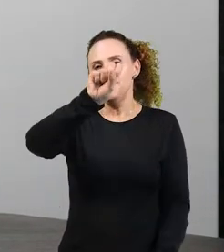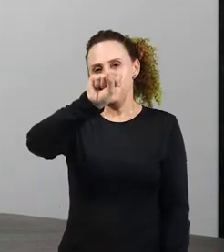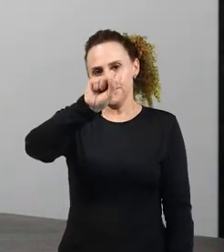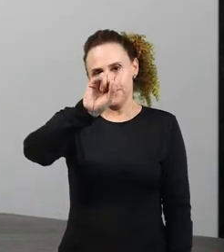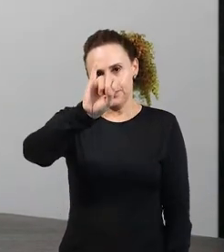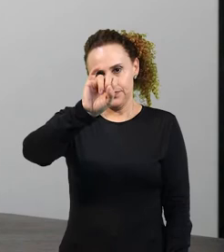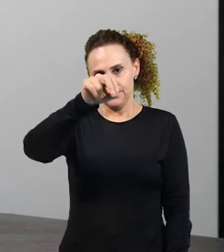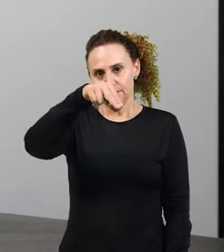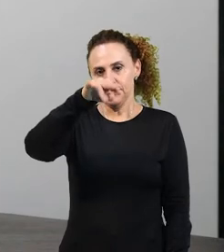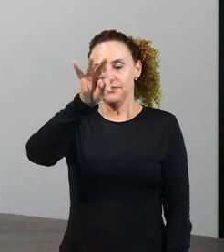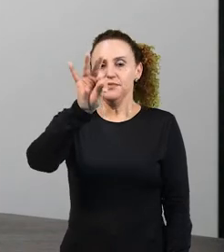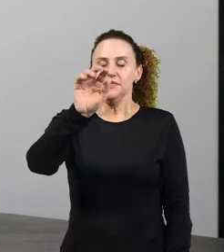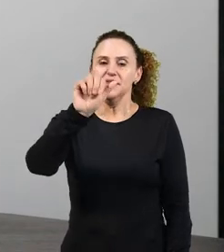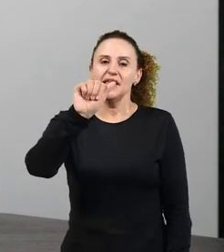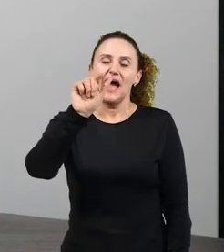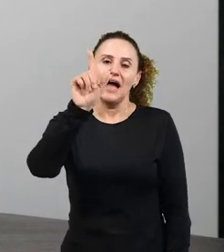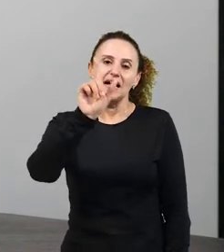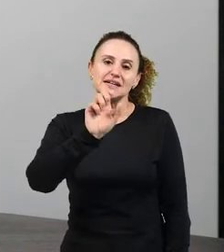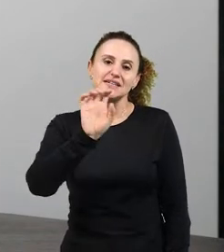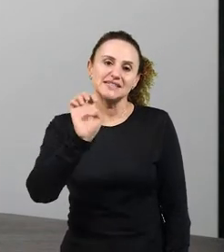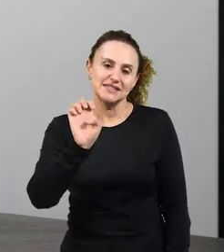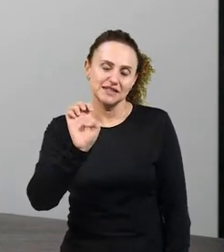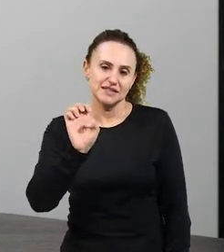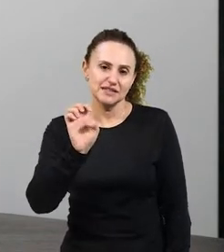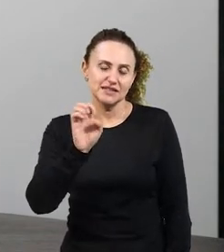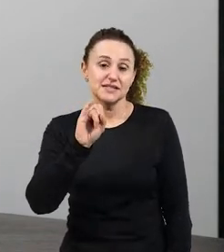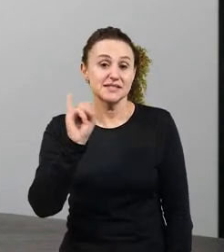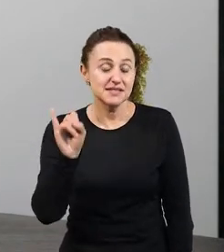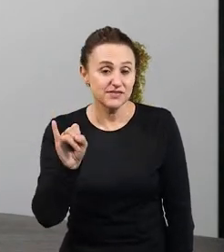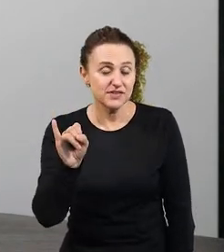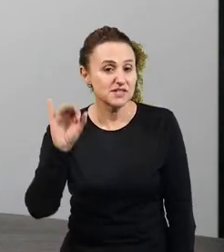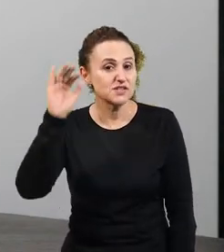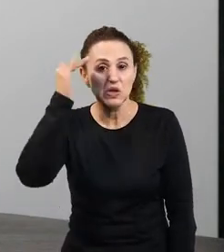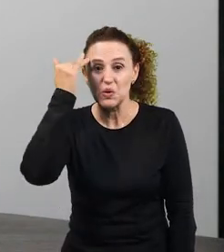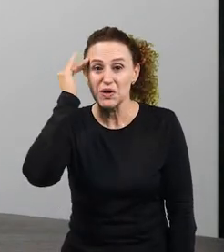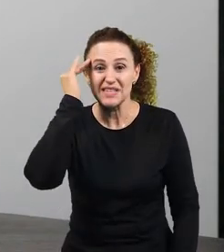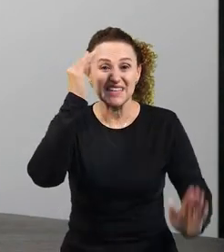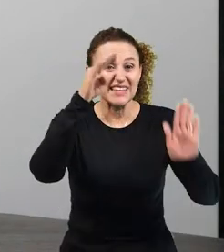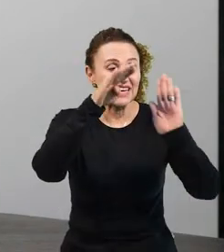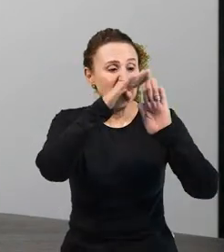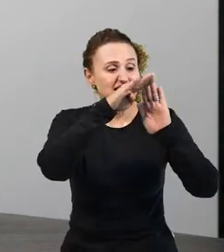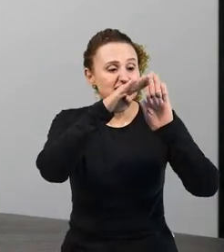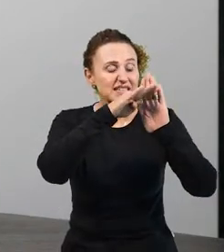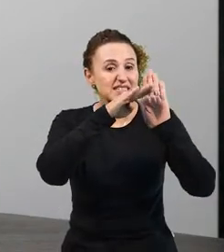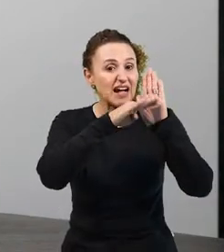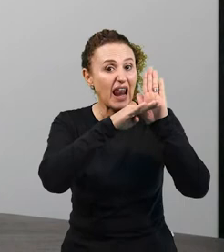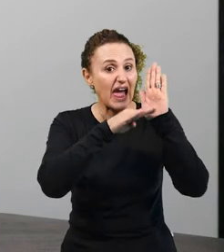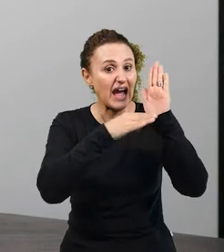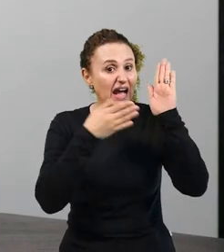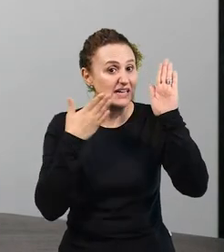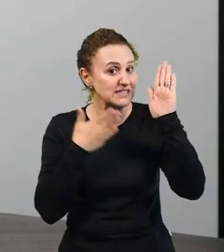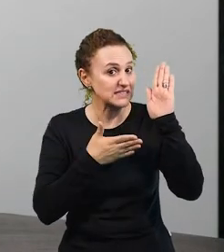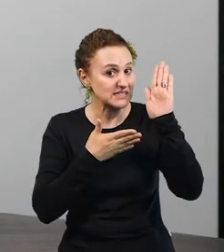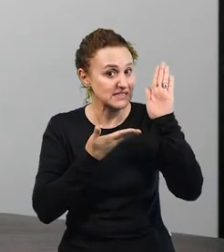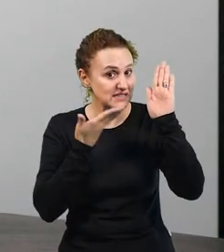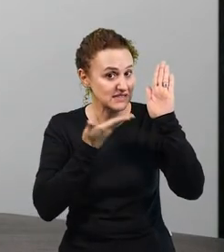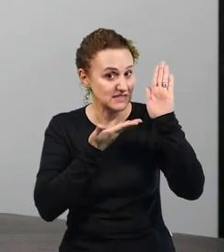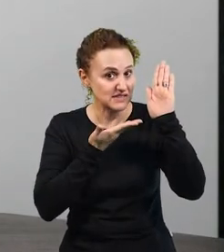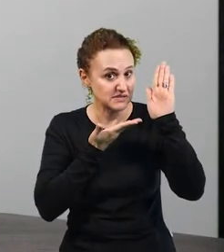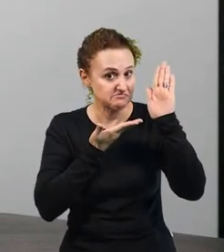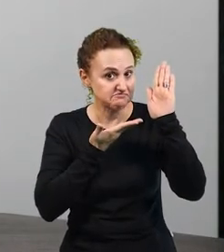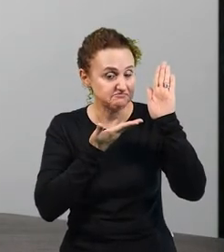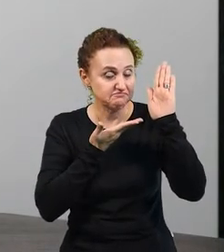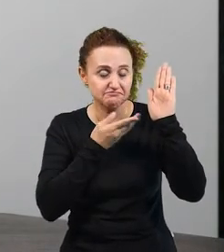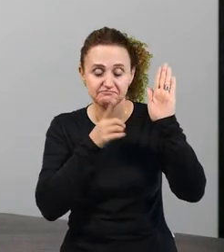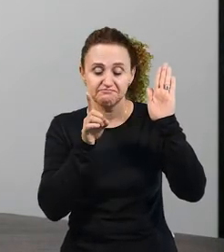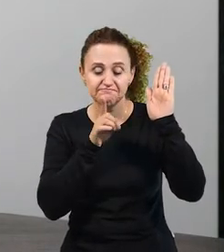se vocês não entenderem as classes de palavras, vocês não vão